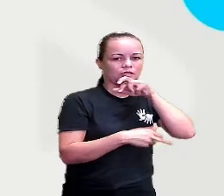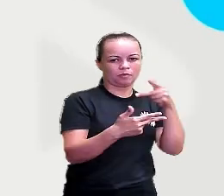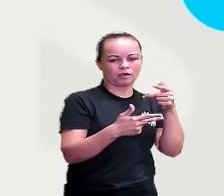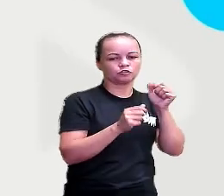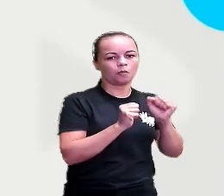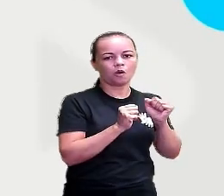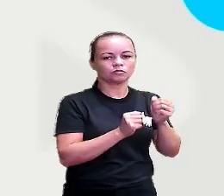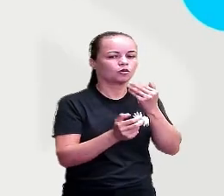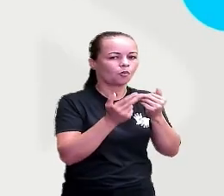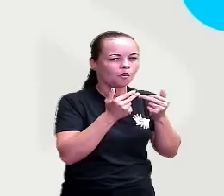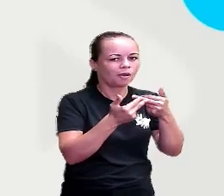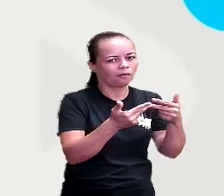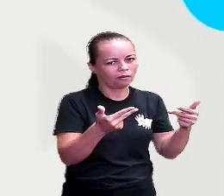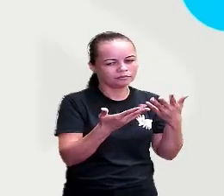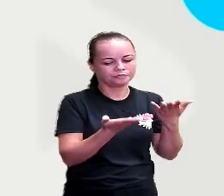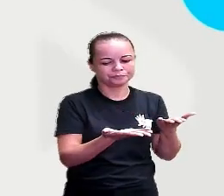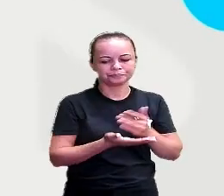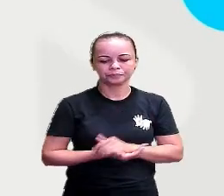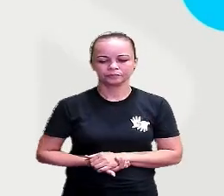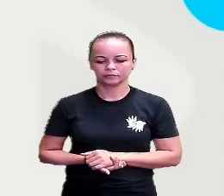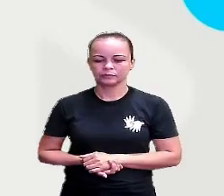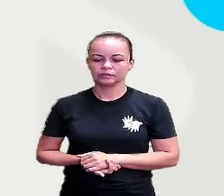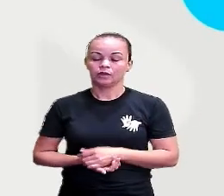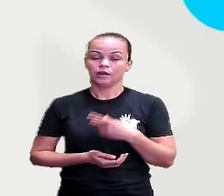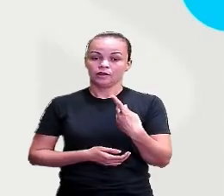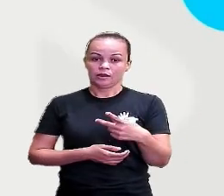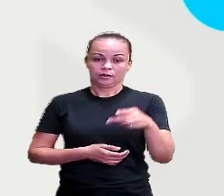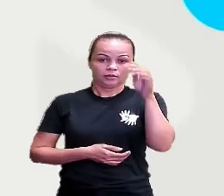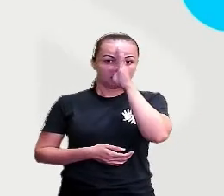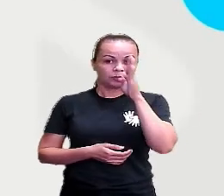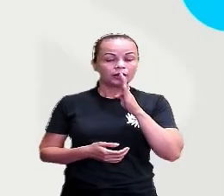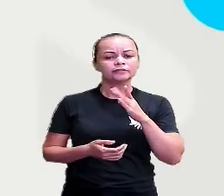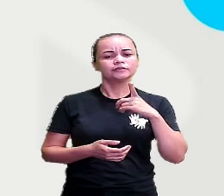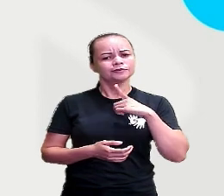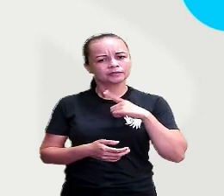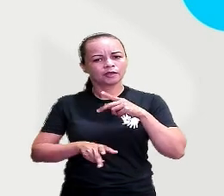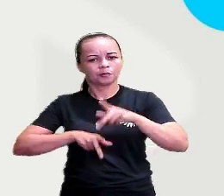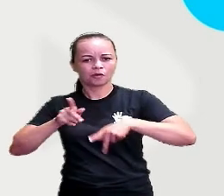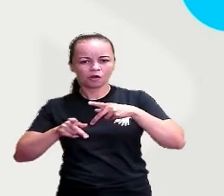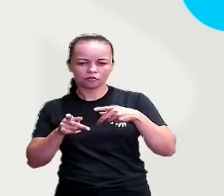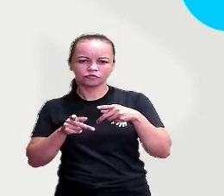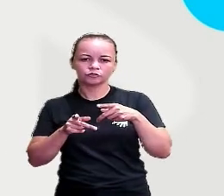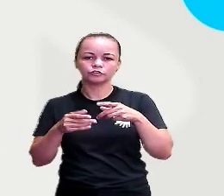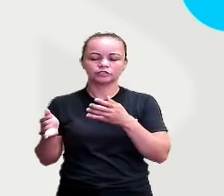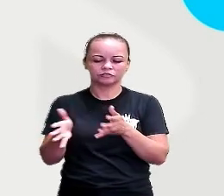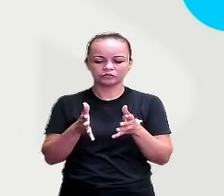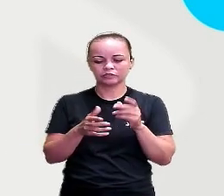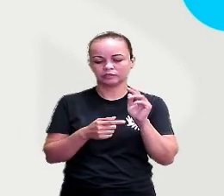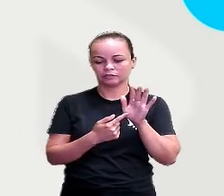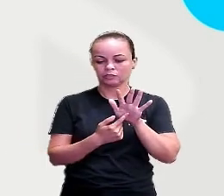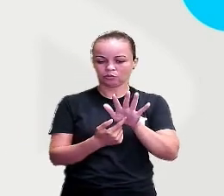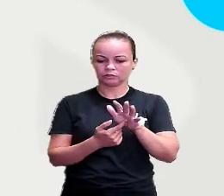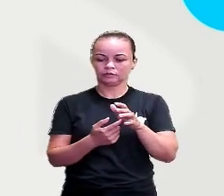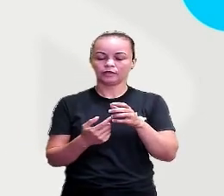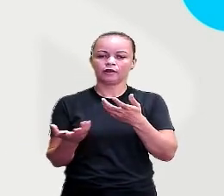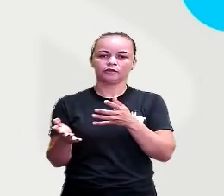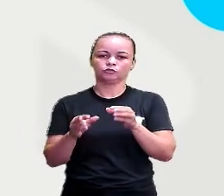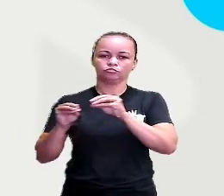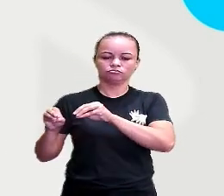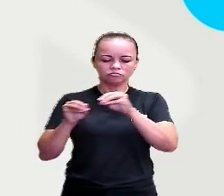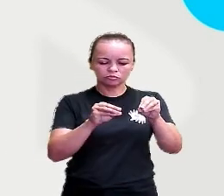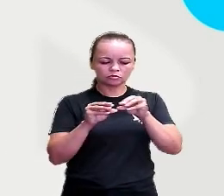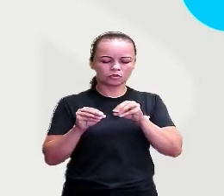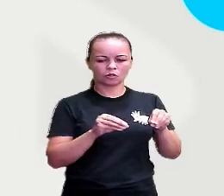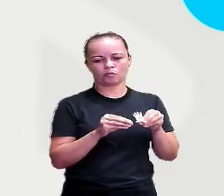Aqui no Brasil, a gente tem alguns povos que vivem isolados e que são considerados nômados. A maioria deles são